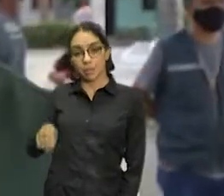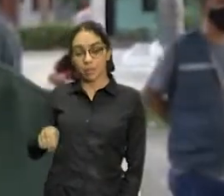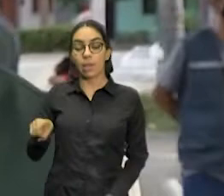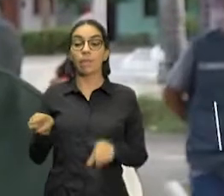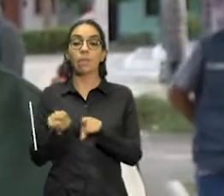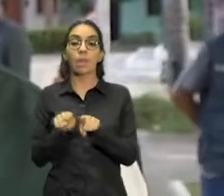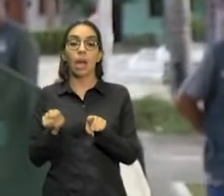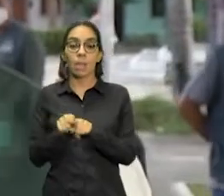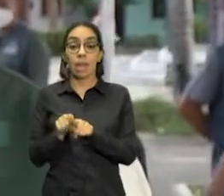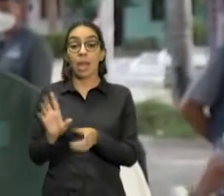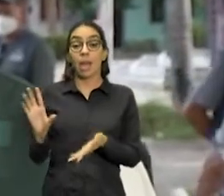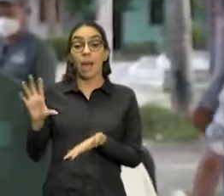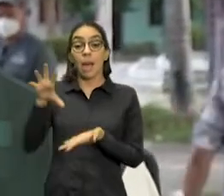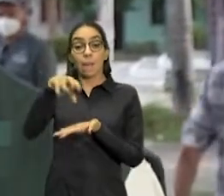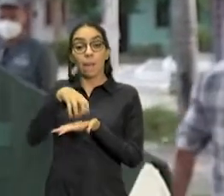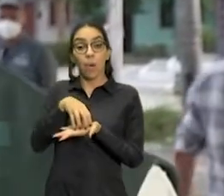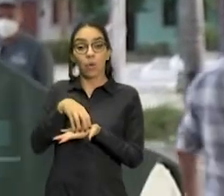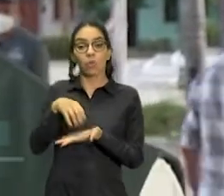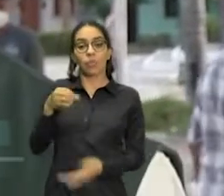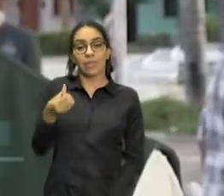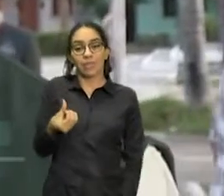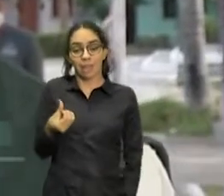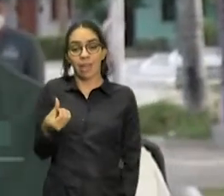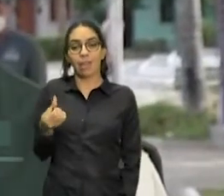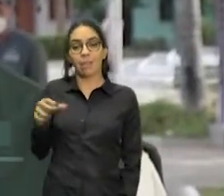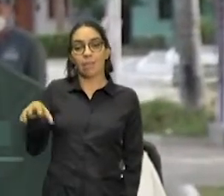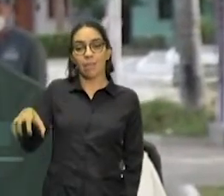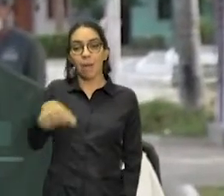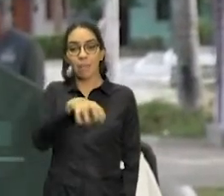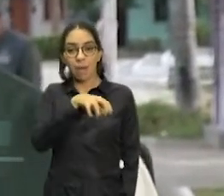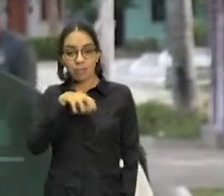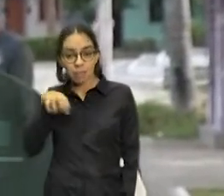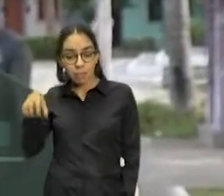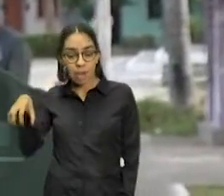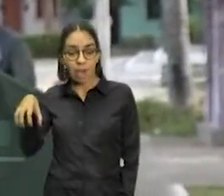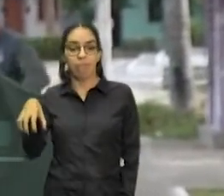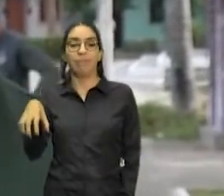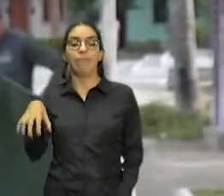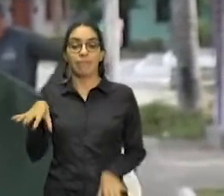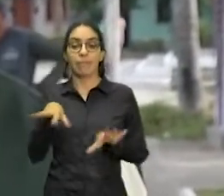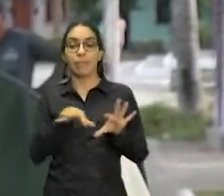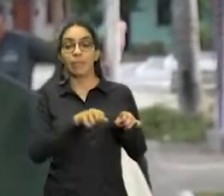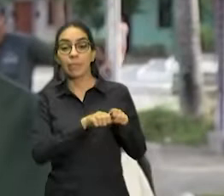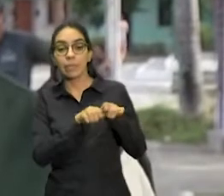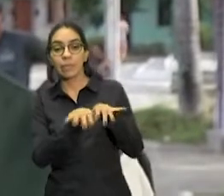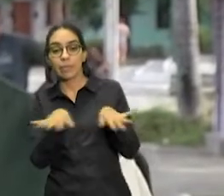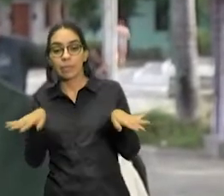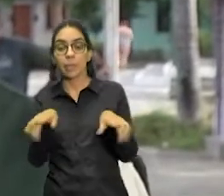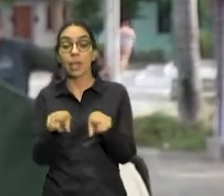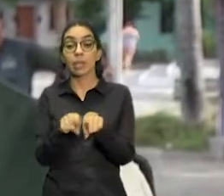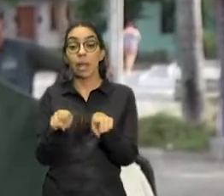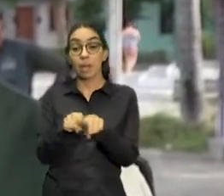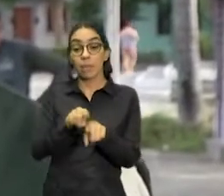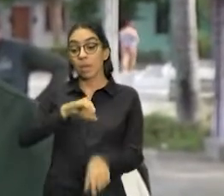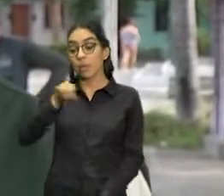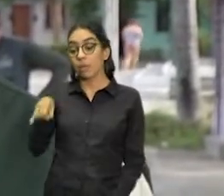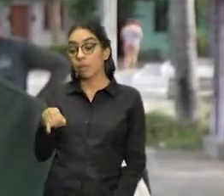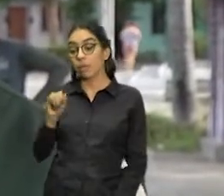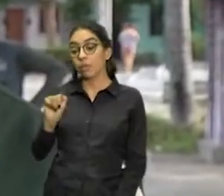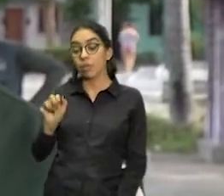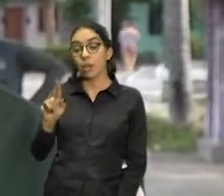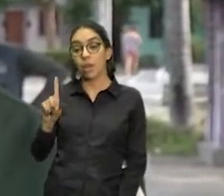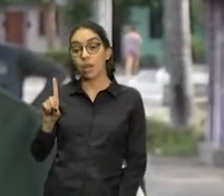6, com uma situação que vai desde o Luciano Cavalcante da Regional 2, Jardim das Oliveiras, onde o problema maior está instalado,